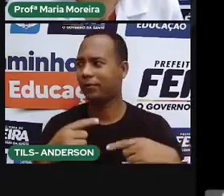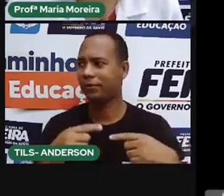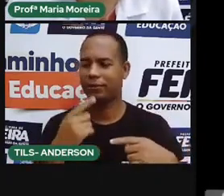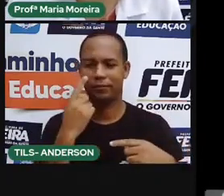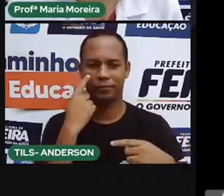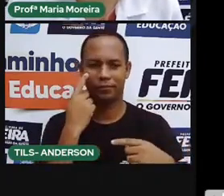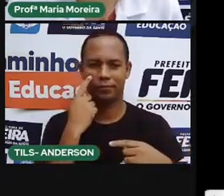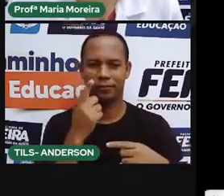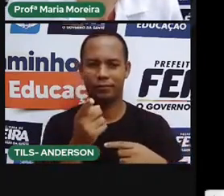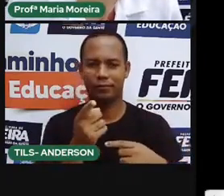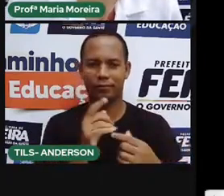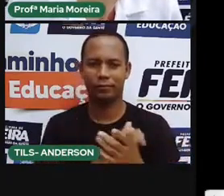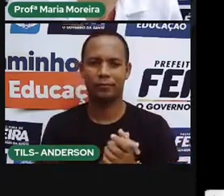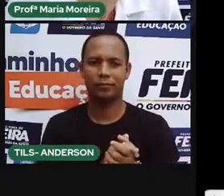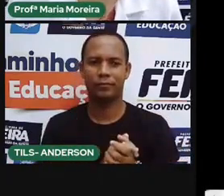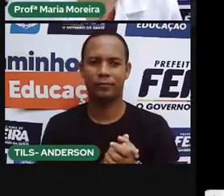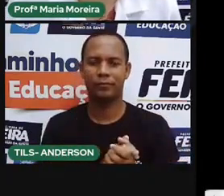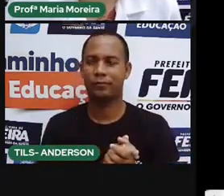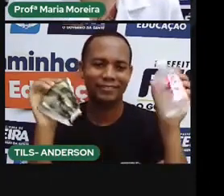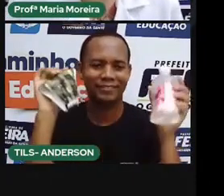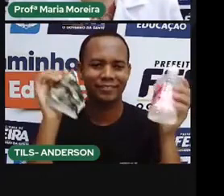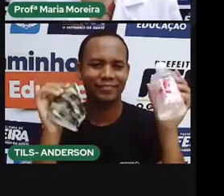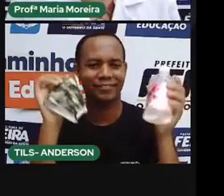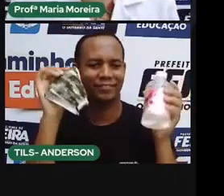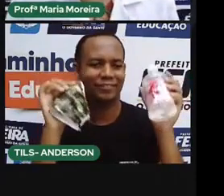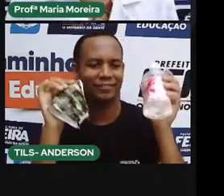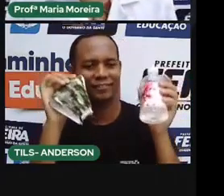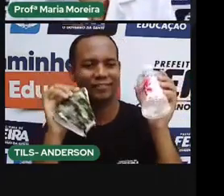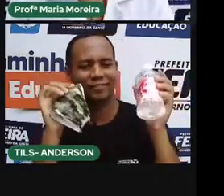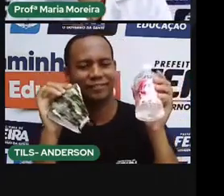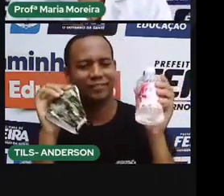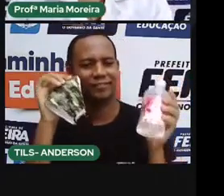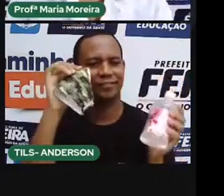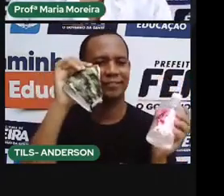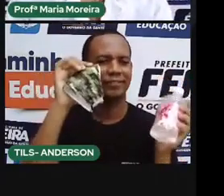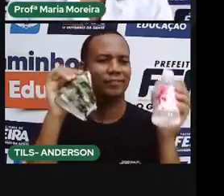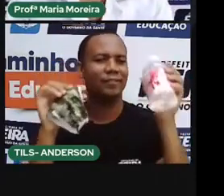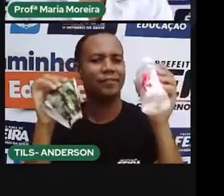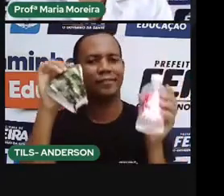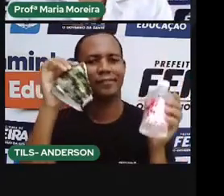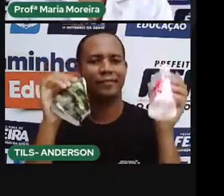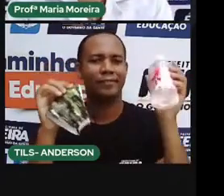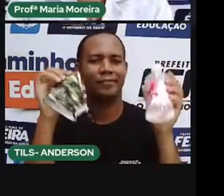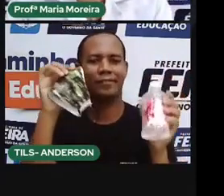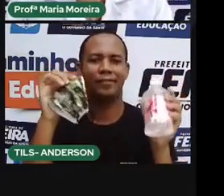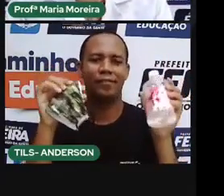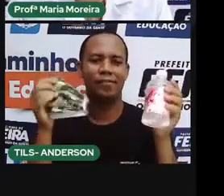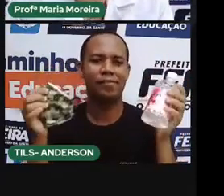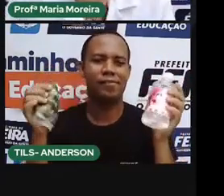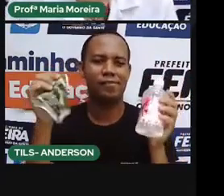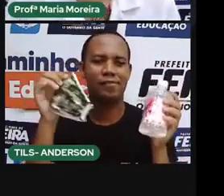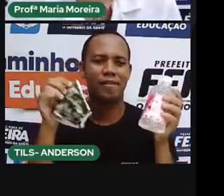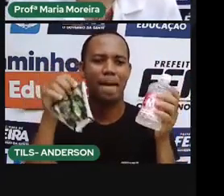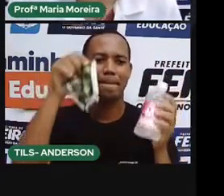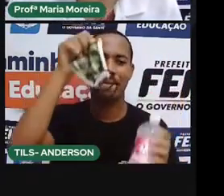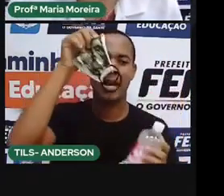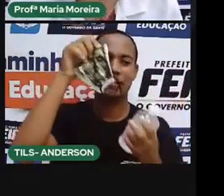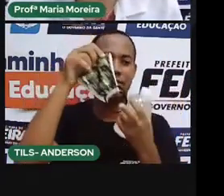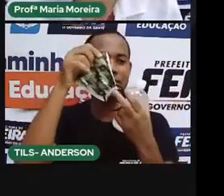Olha, opa, aqui o de sempre. Vem as mãos, usem álcool em gel, e usem o quê?